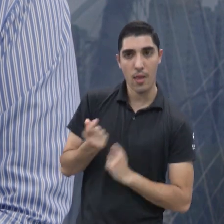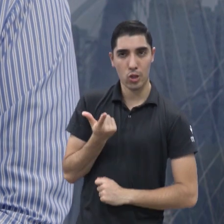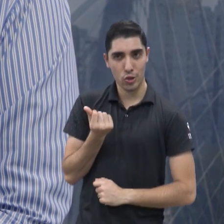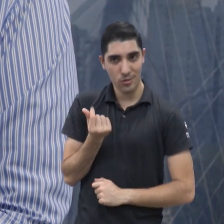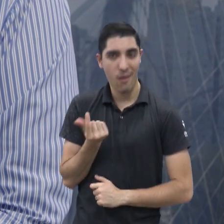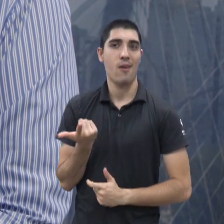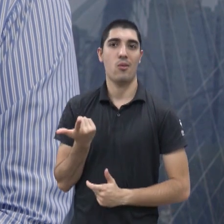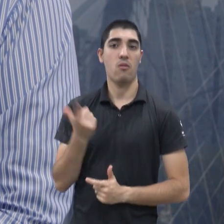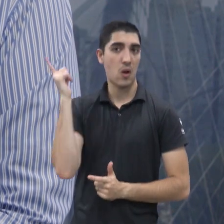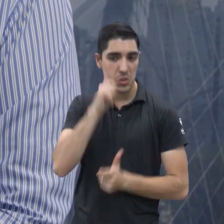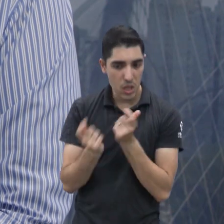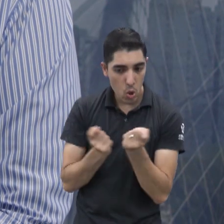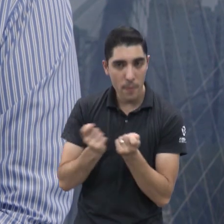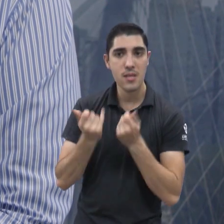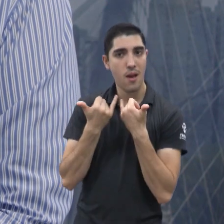falou ali.